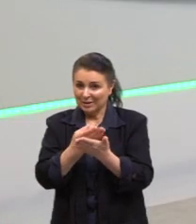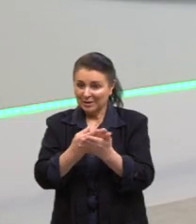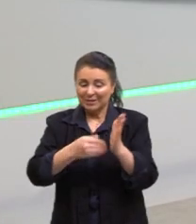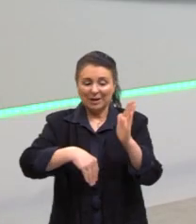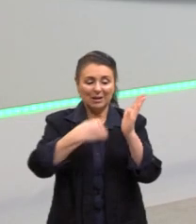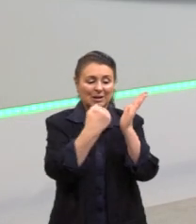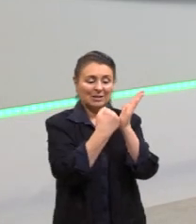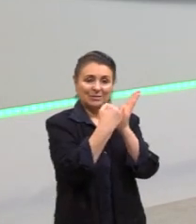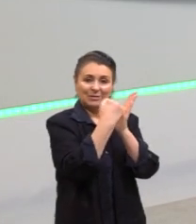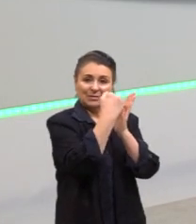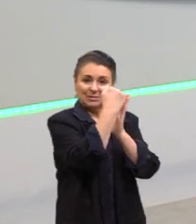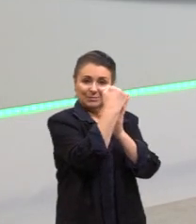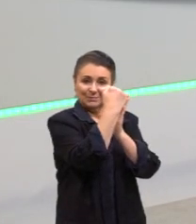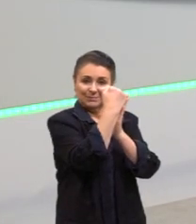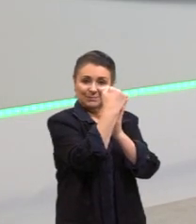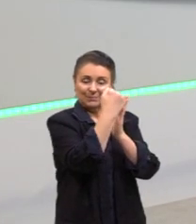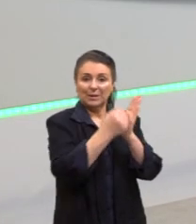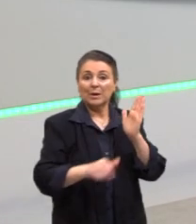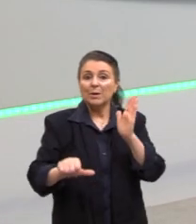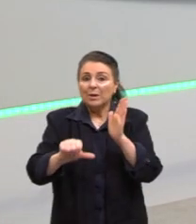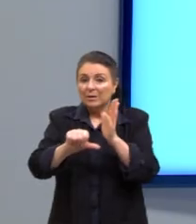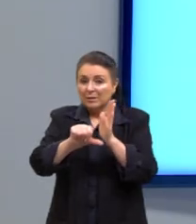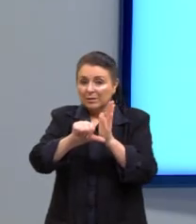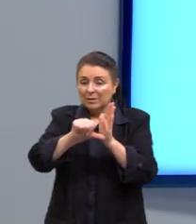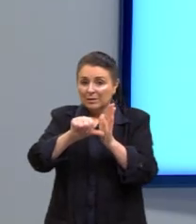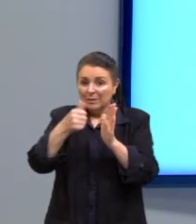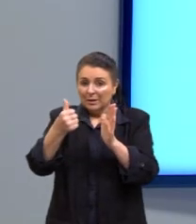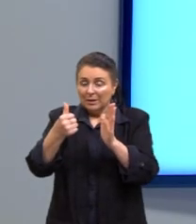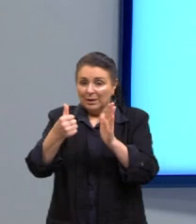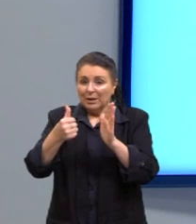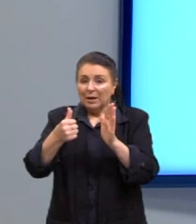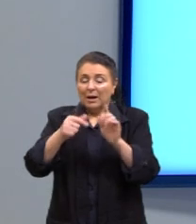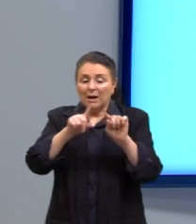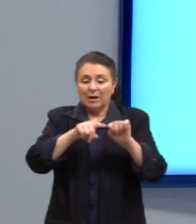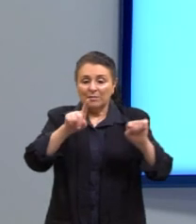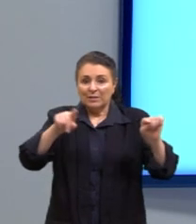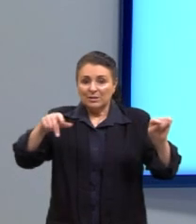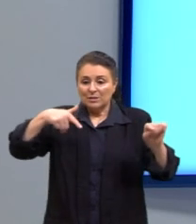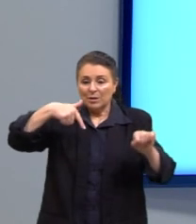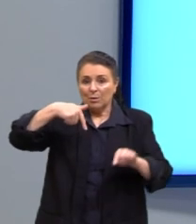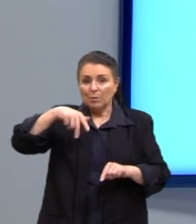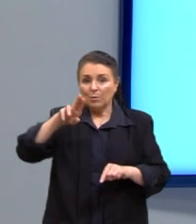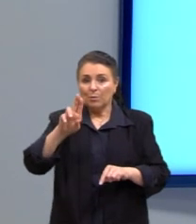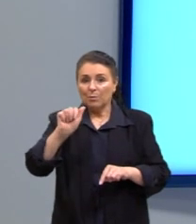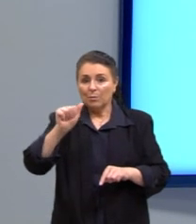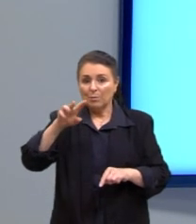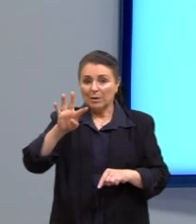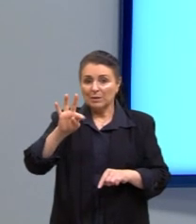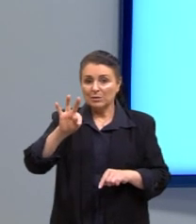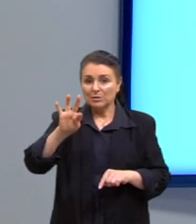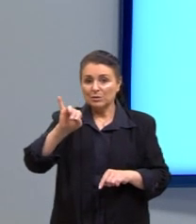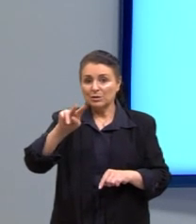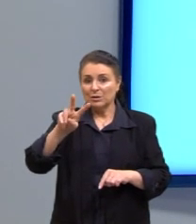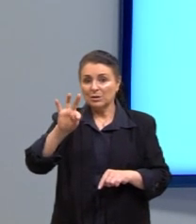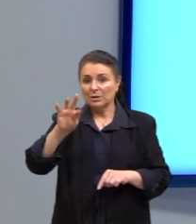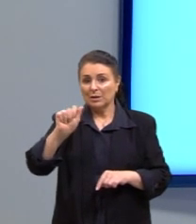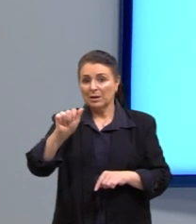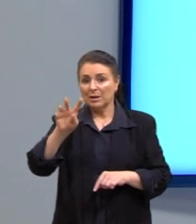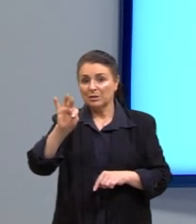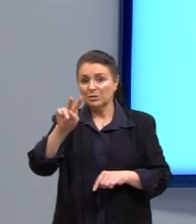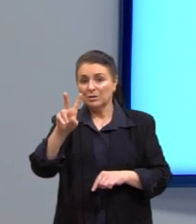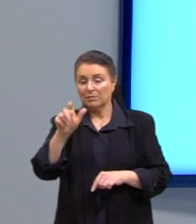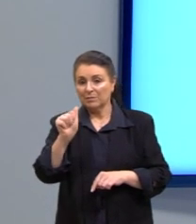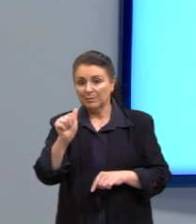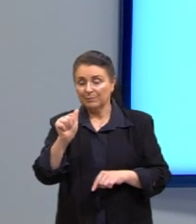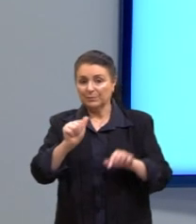uma delas, né. Primeiro, nós vamos ver a variável quantitativa. Nesse tipo